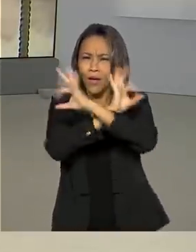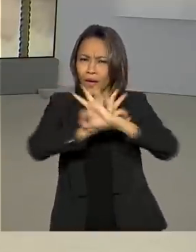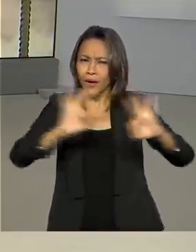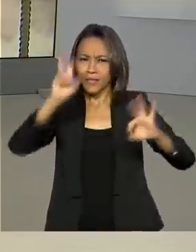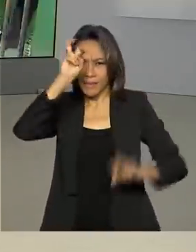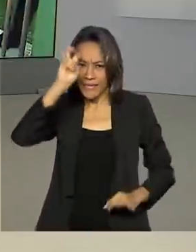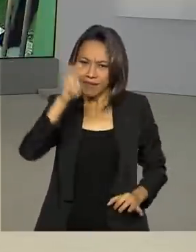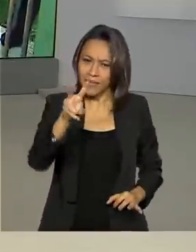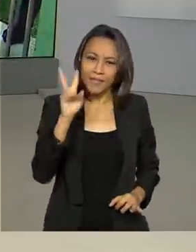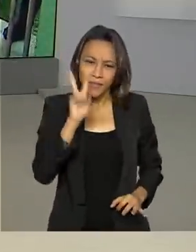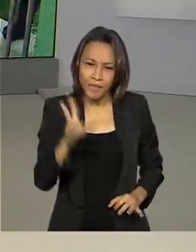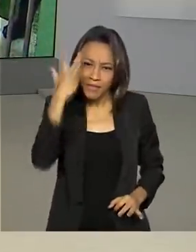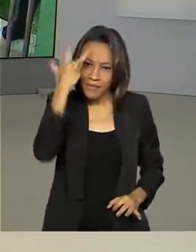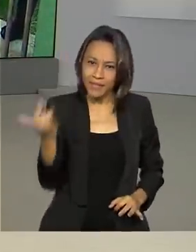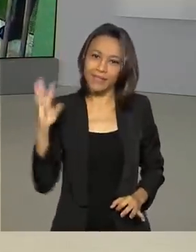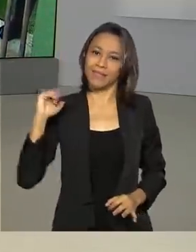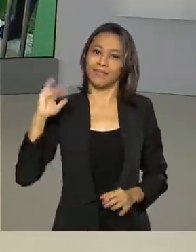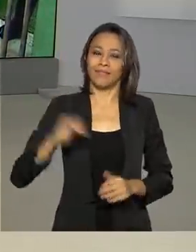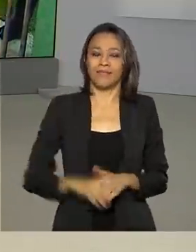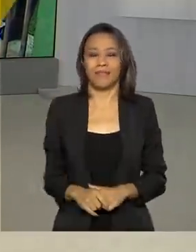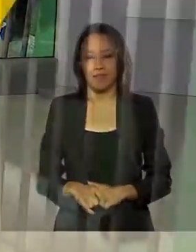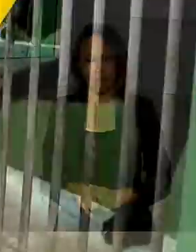-feira para você. Nos vemos amanhã. Até lá!